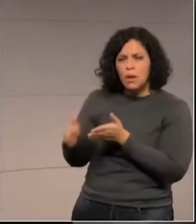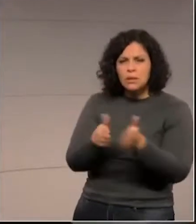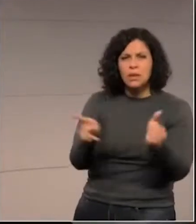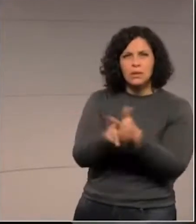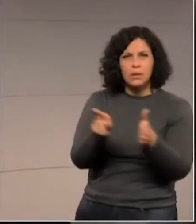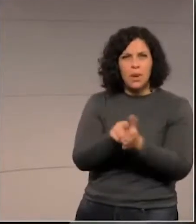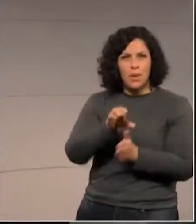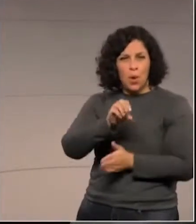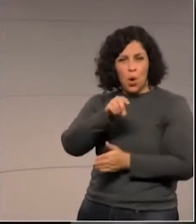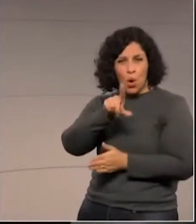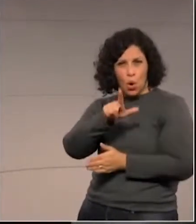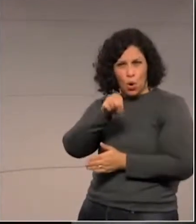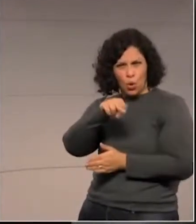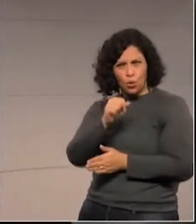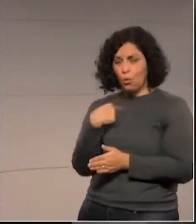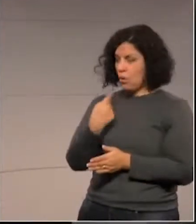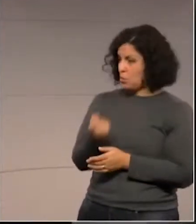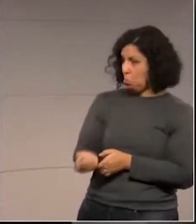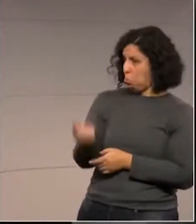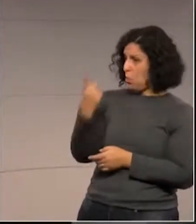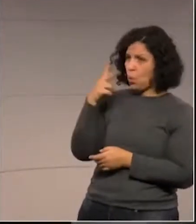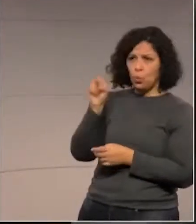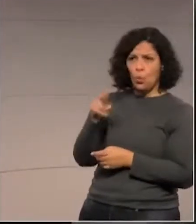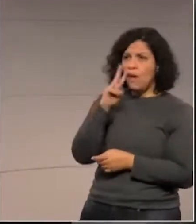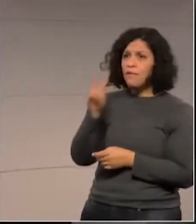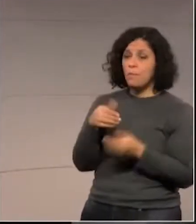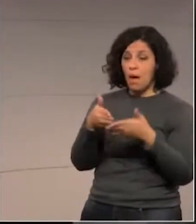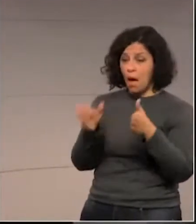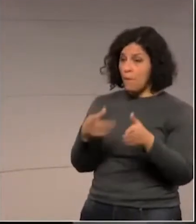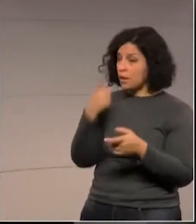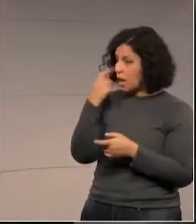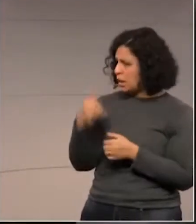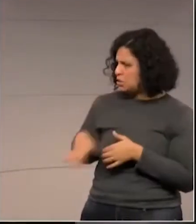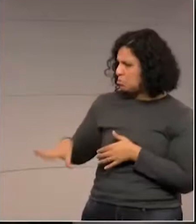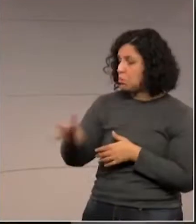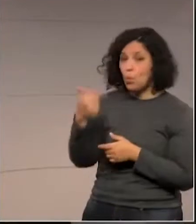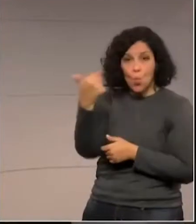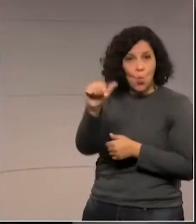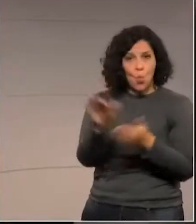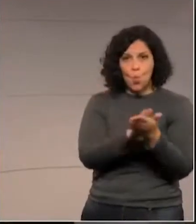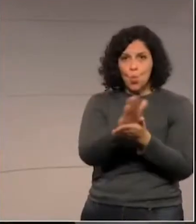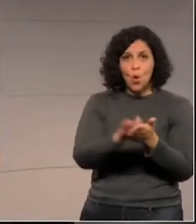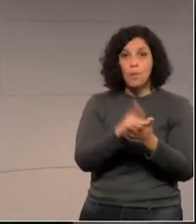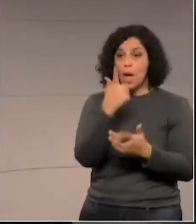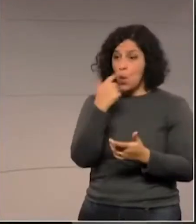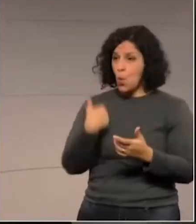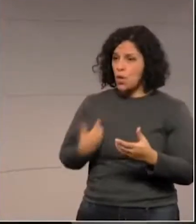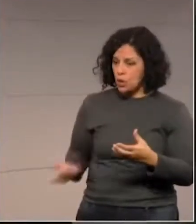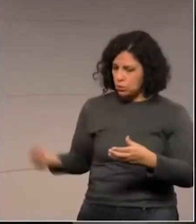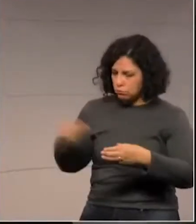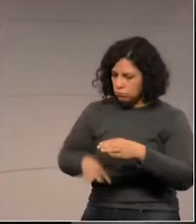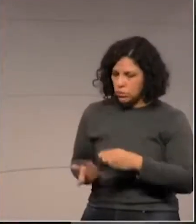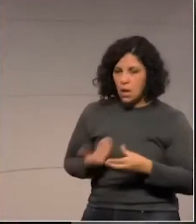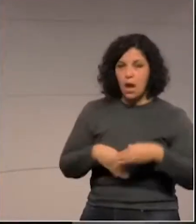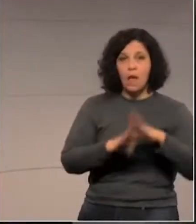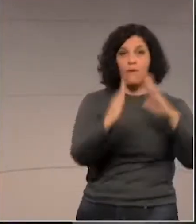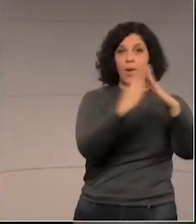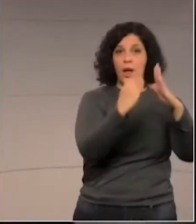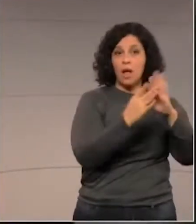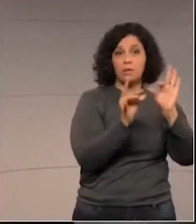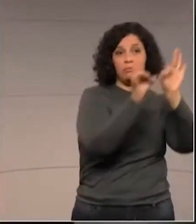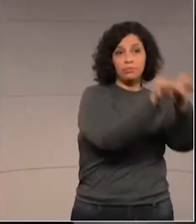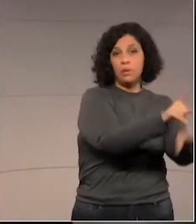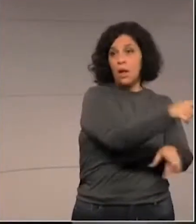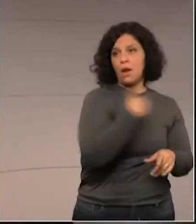lá nós nunca vimos um caso desse durante todo o tempo que a estrada esteve aberta. O cidadão pegava o lixo e levava para casa o lixo dele.